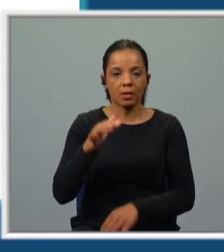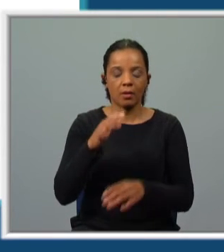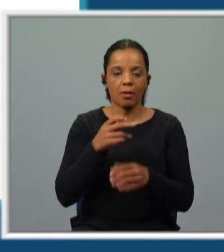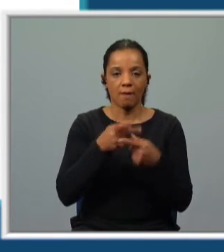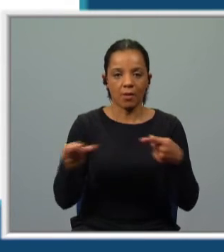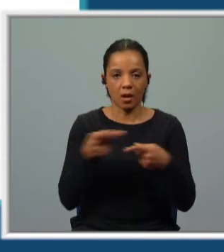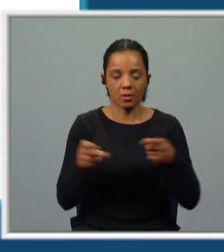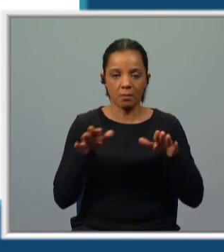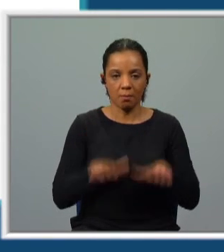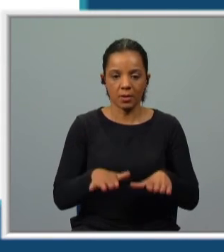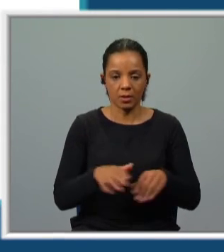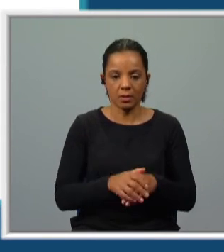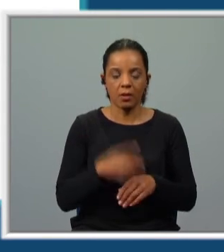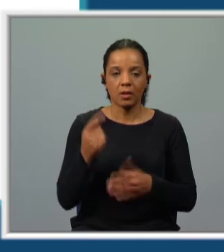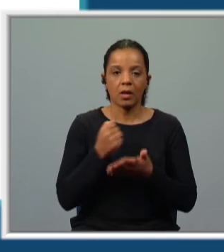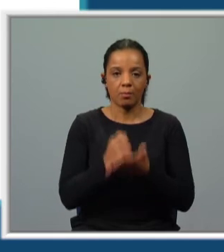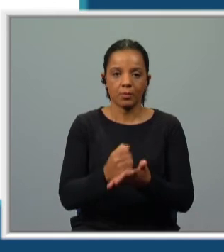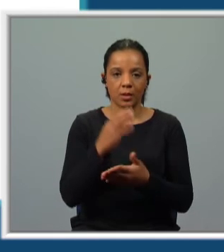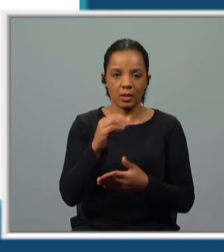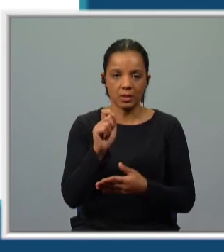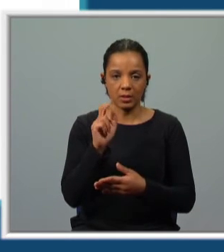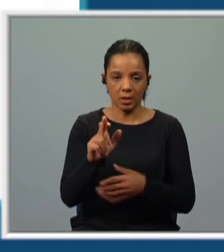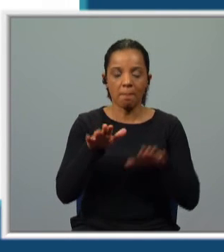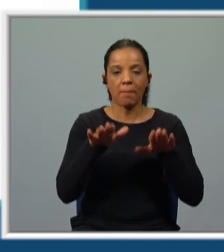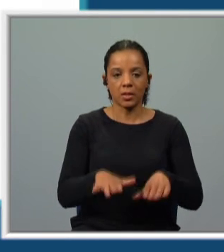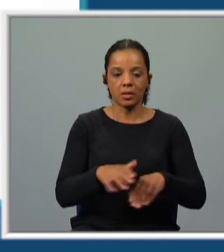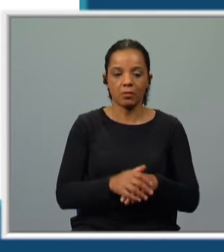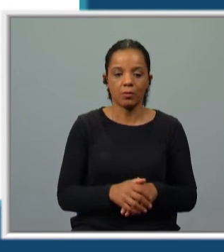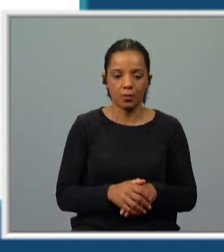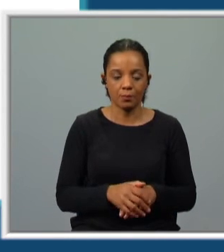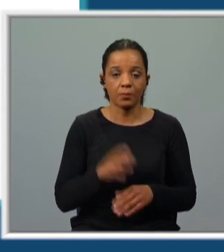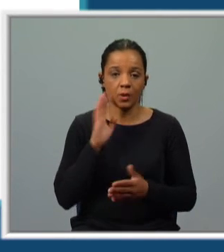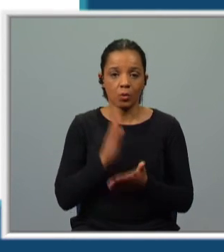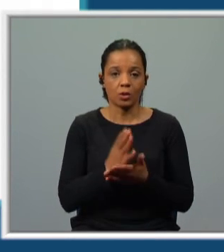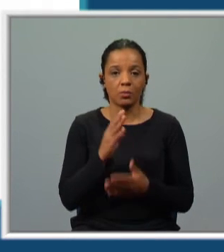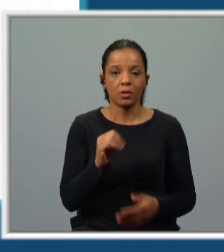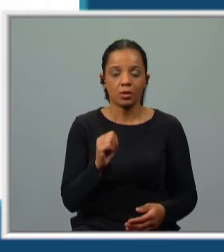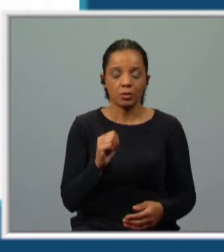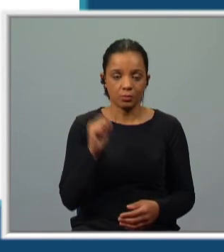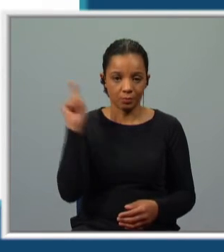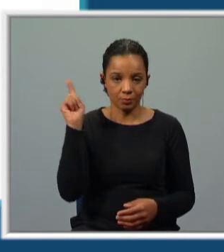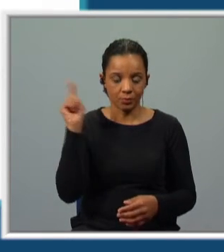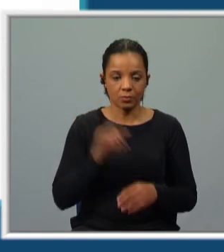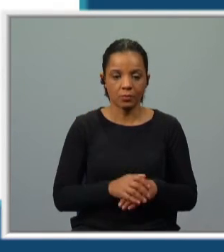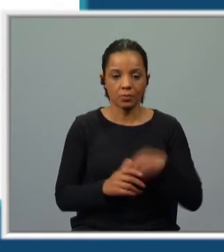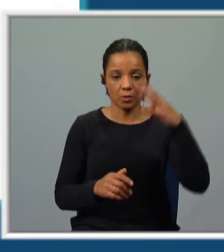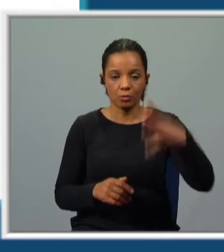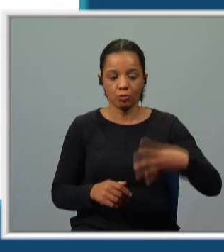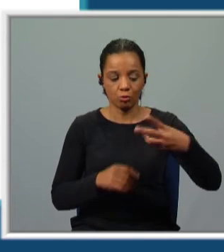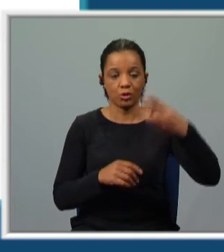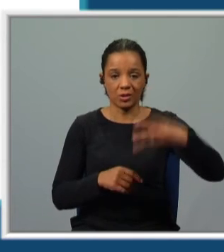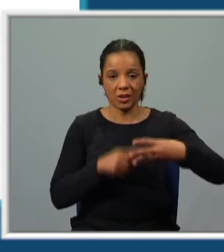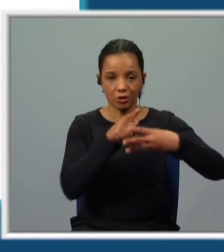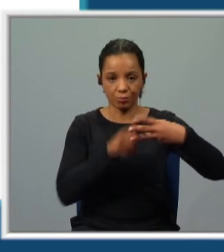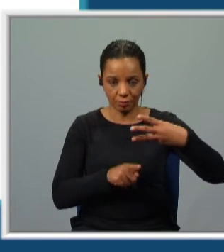passivas, com o auxiliar ser. Portanto, a voz passiva. Eu vou cantando, é o gerúndio. Portanto, o infinitivo, o particípio passado e o gerúndio,